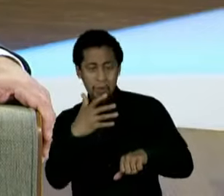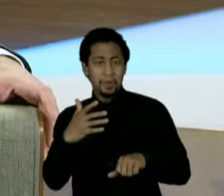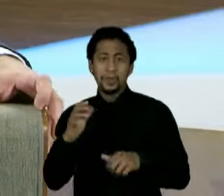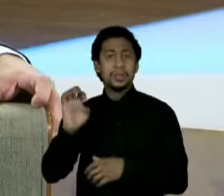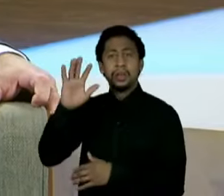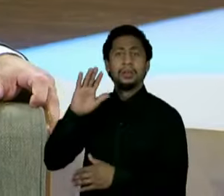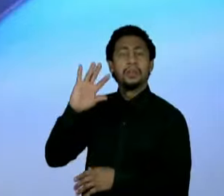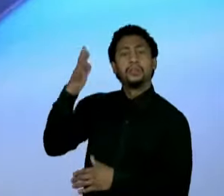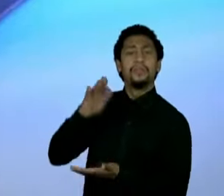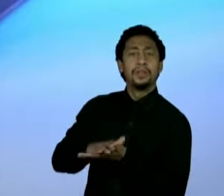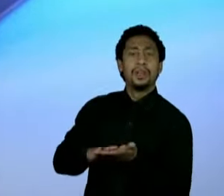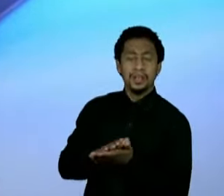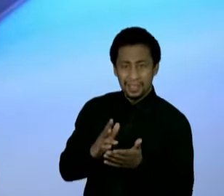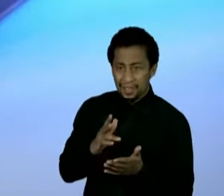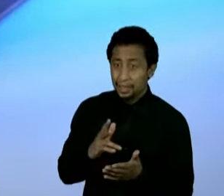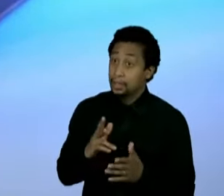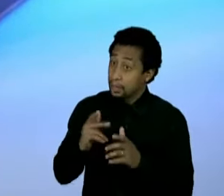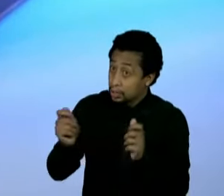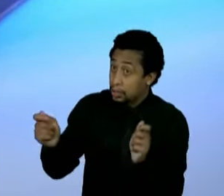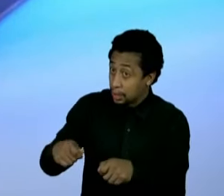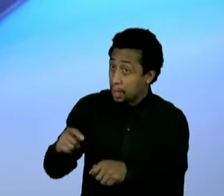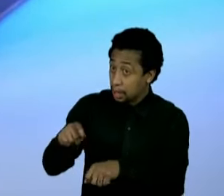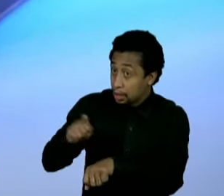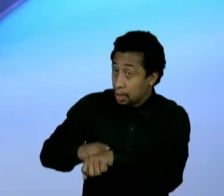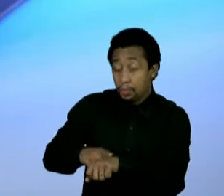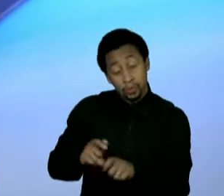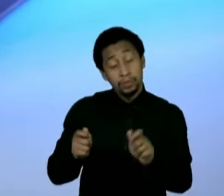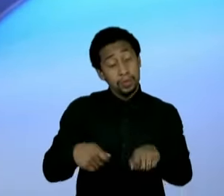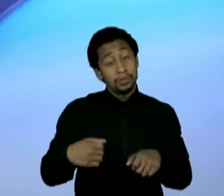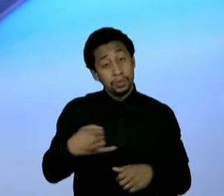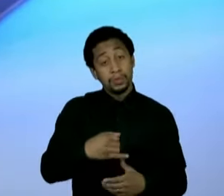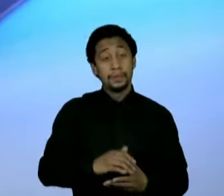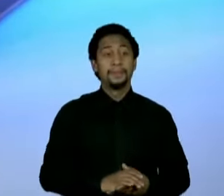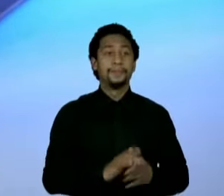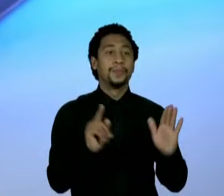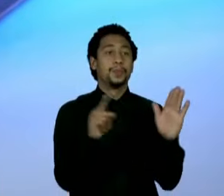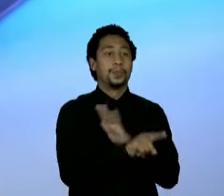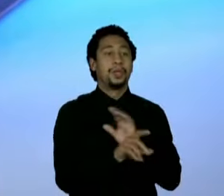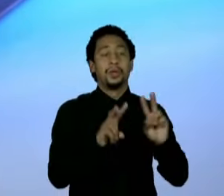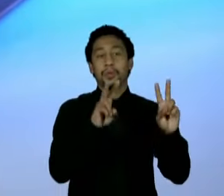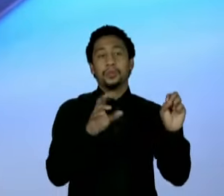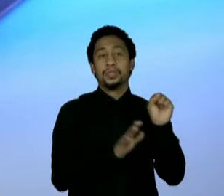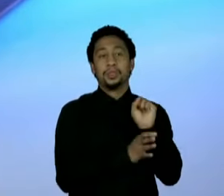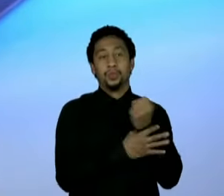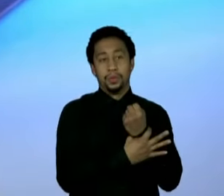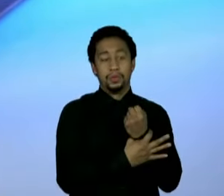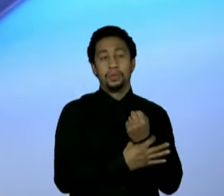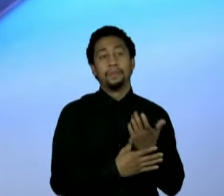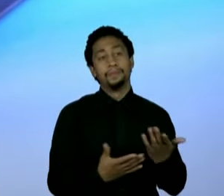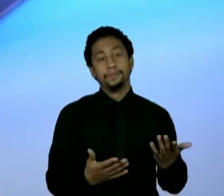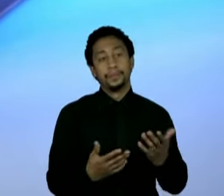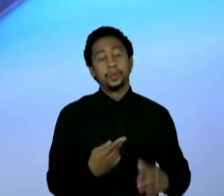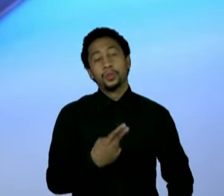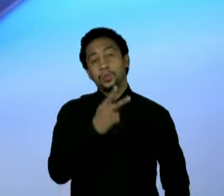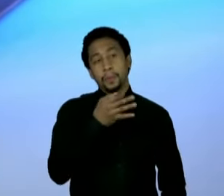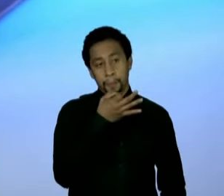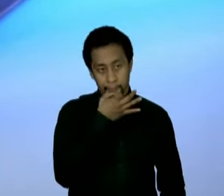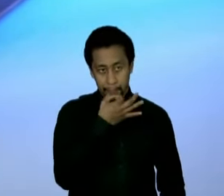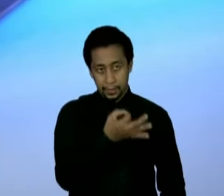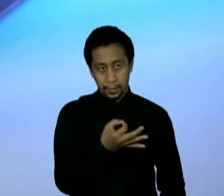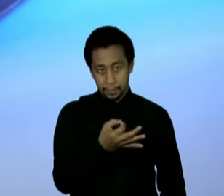César. Governador, eu queria voltar aqui à questão da segurança. Qual a sua posição a respeito da ampliação do